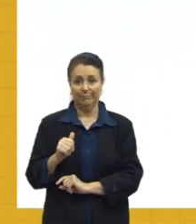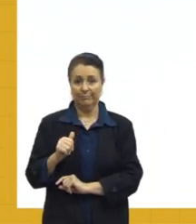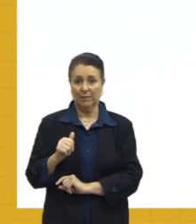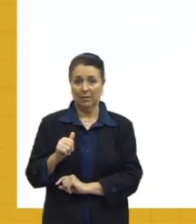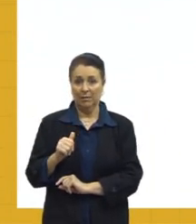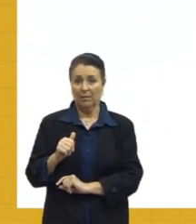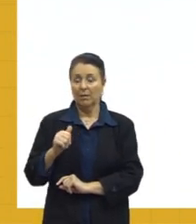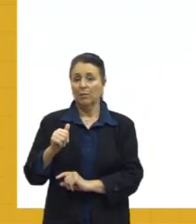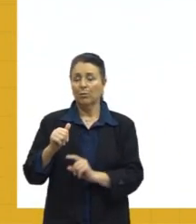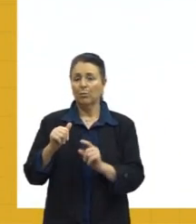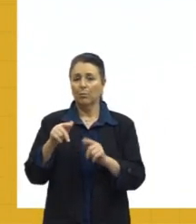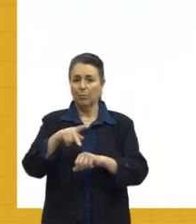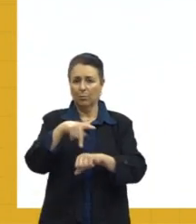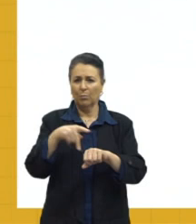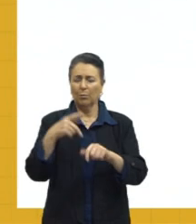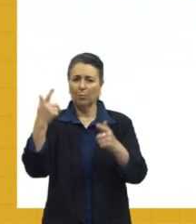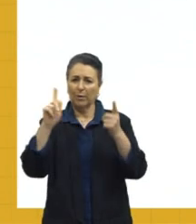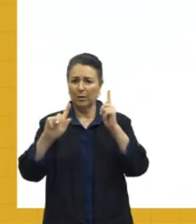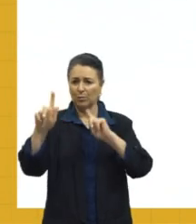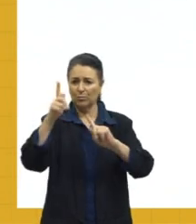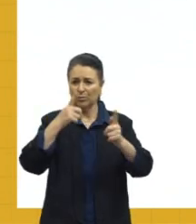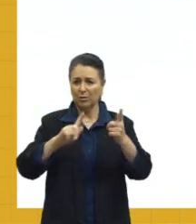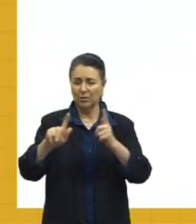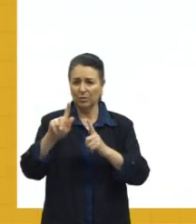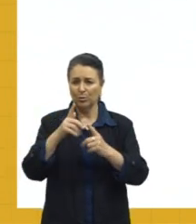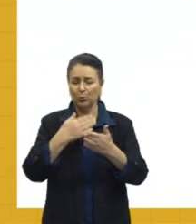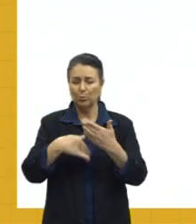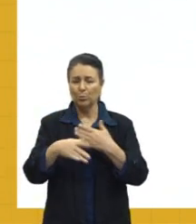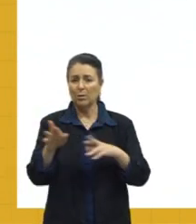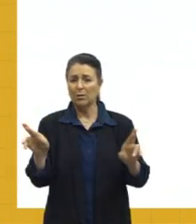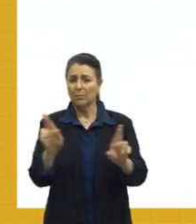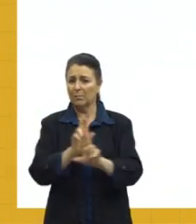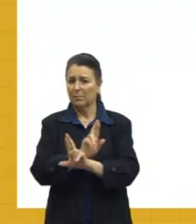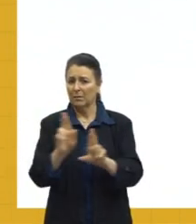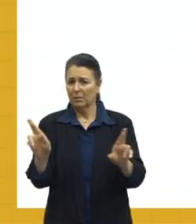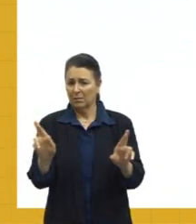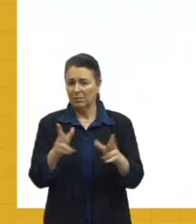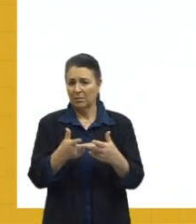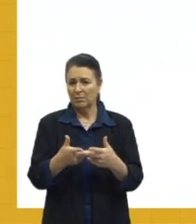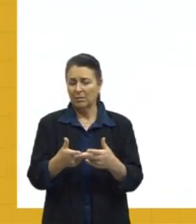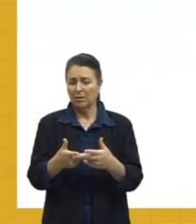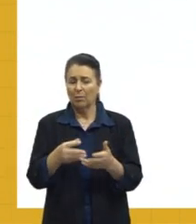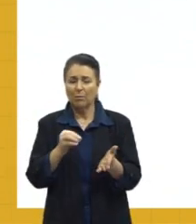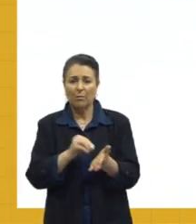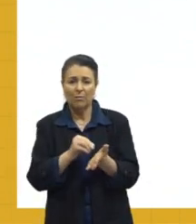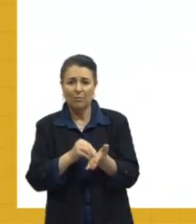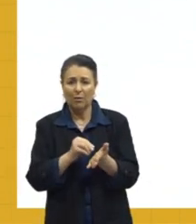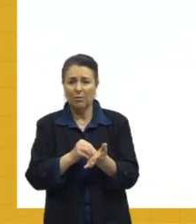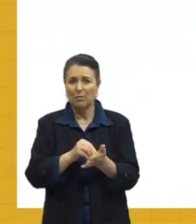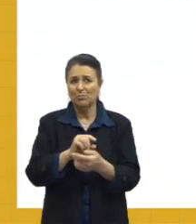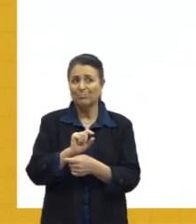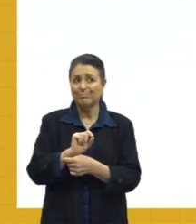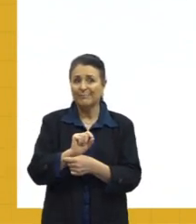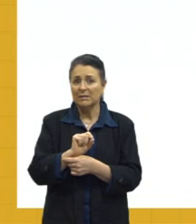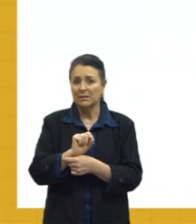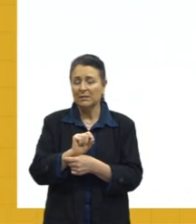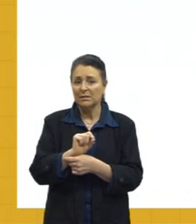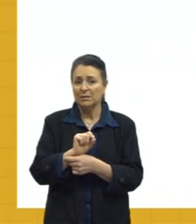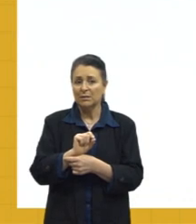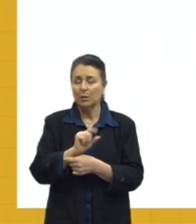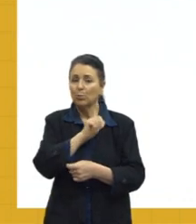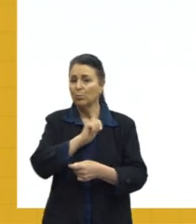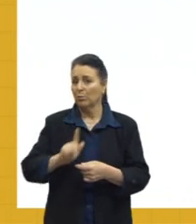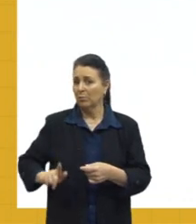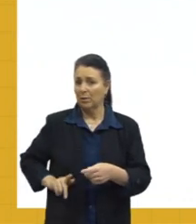aí à compra, né, tá, tudo nesse benefício aí, na ausência do